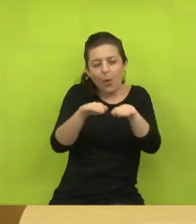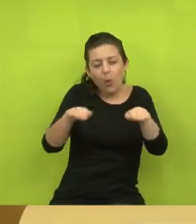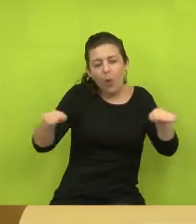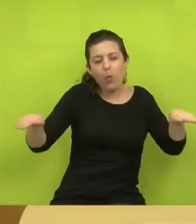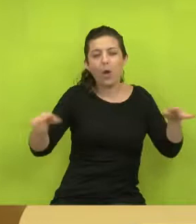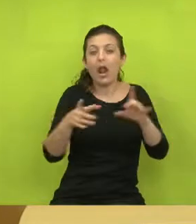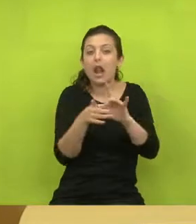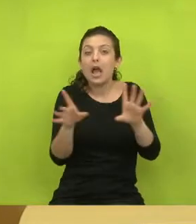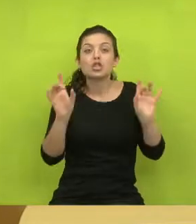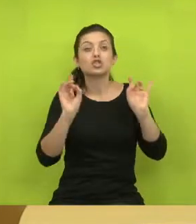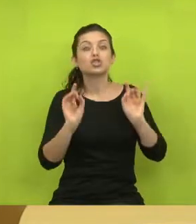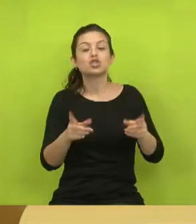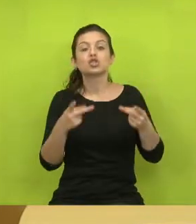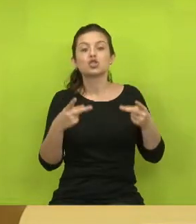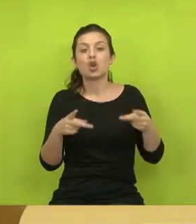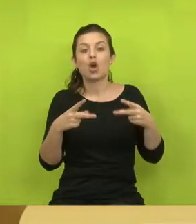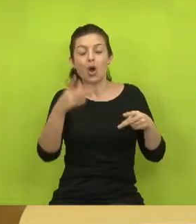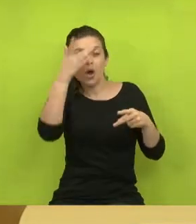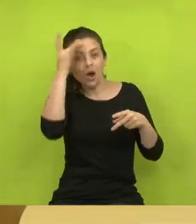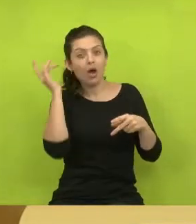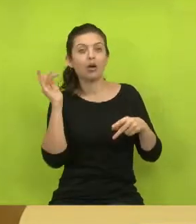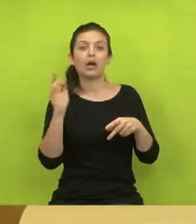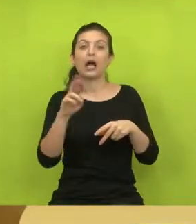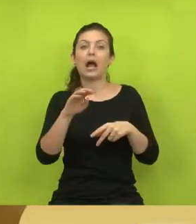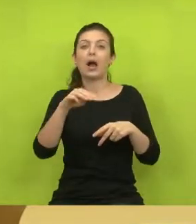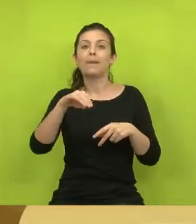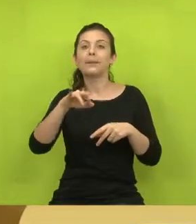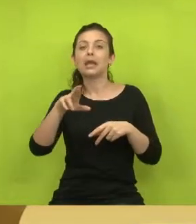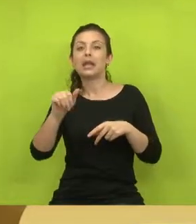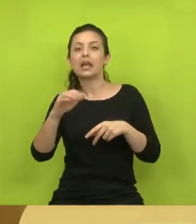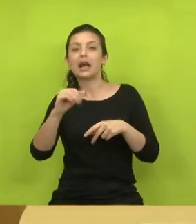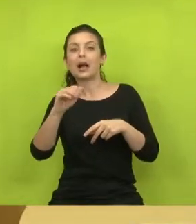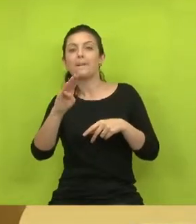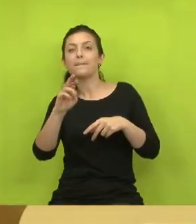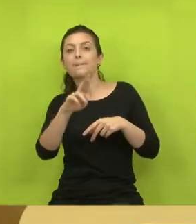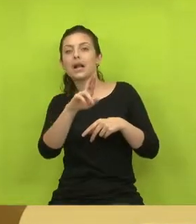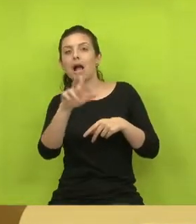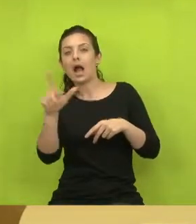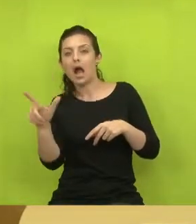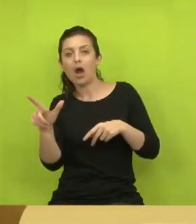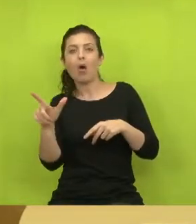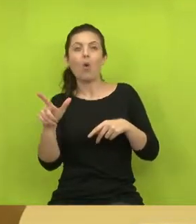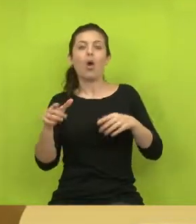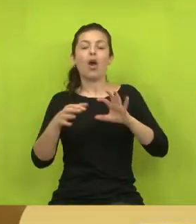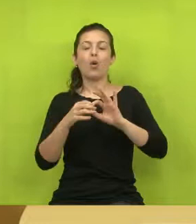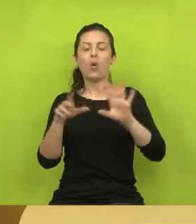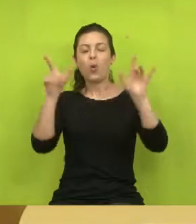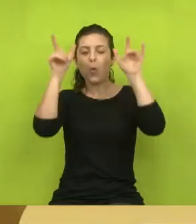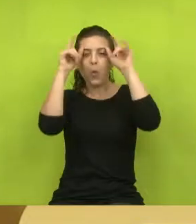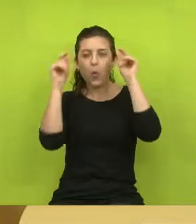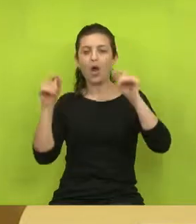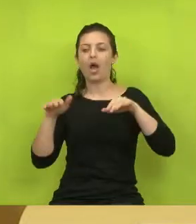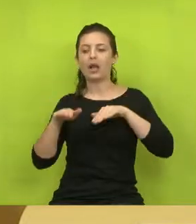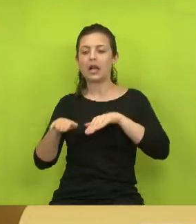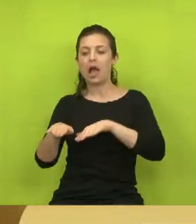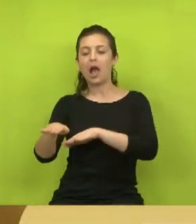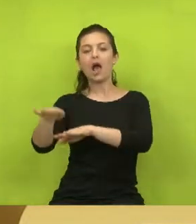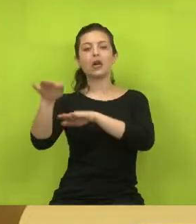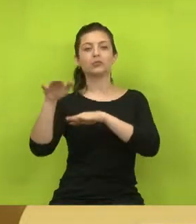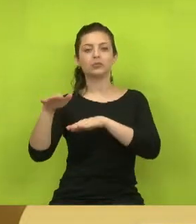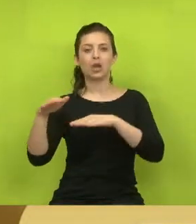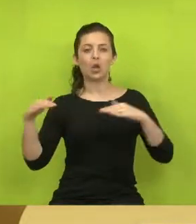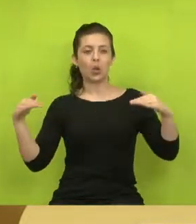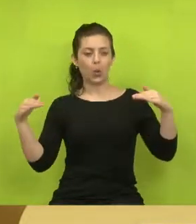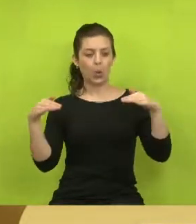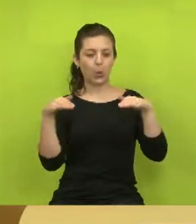só liberada a Ramira Cabral. E isso dá uma forma de desafogar a Ramira Cabral quando ela